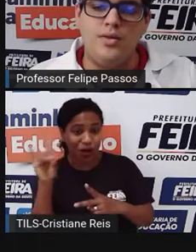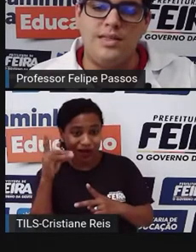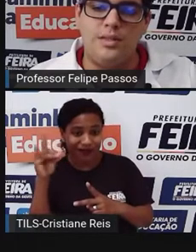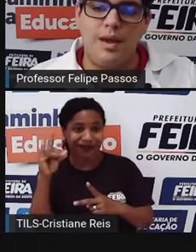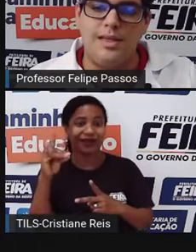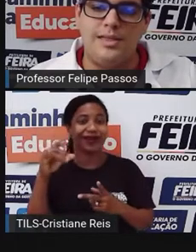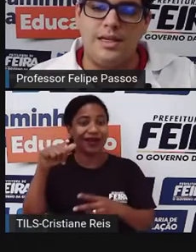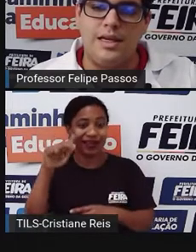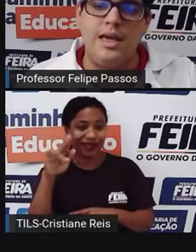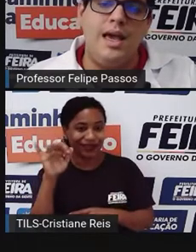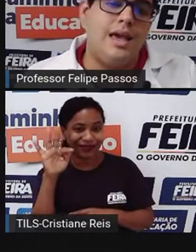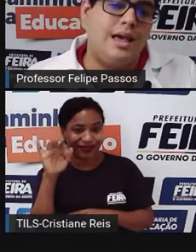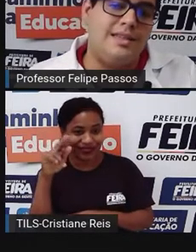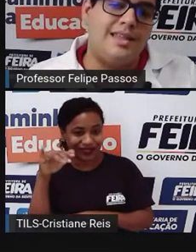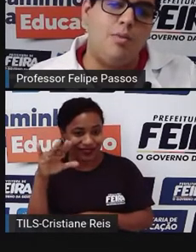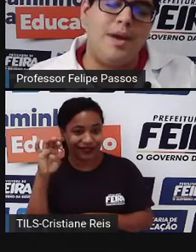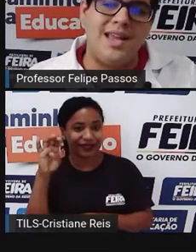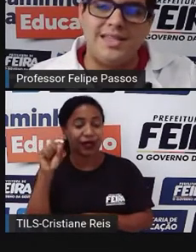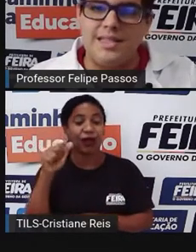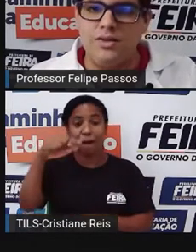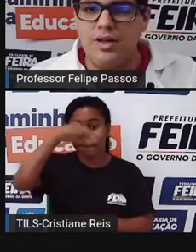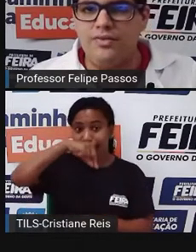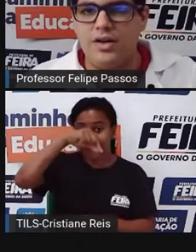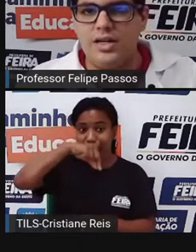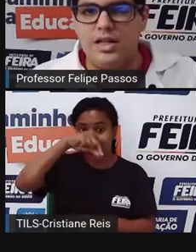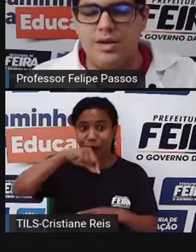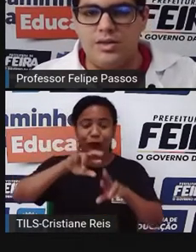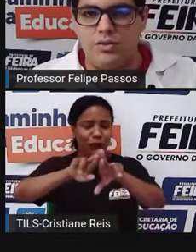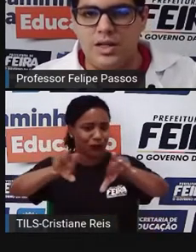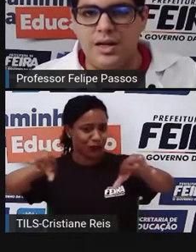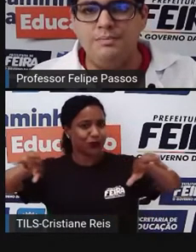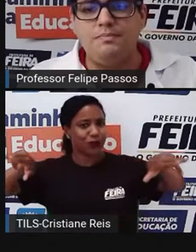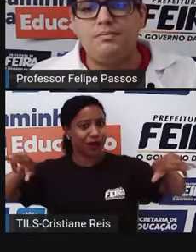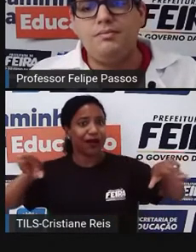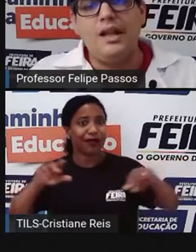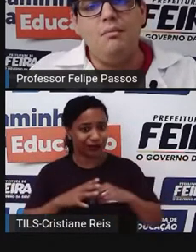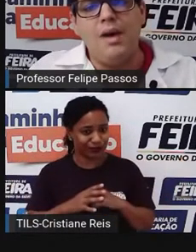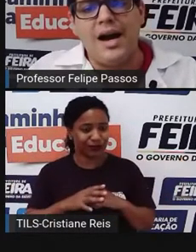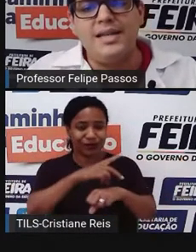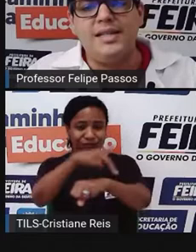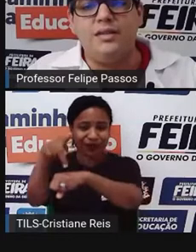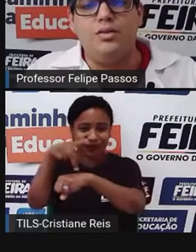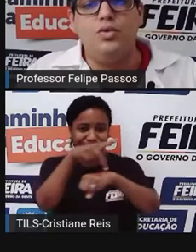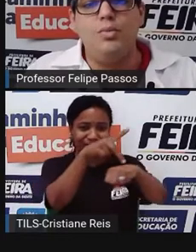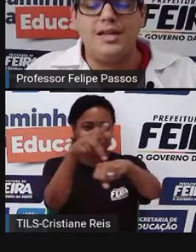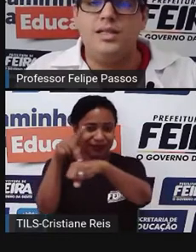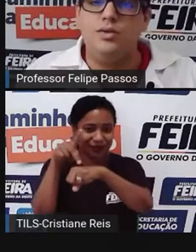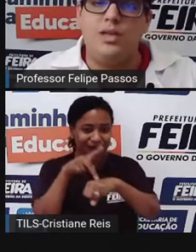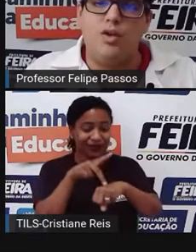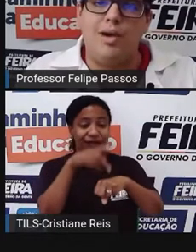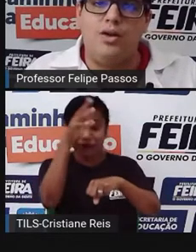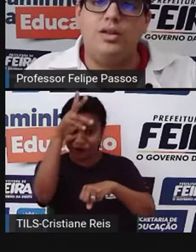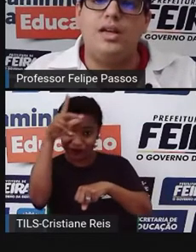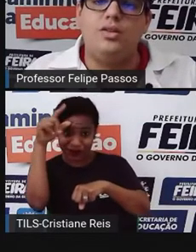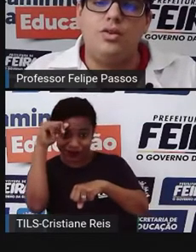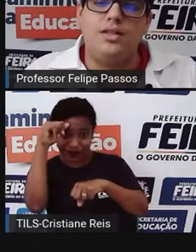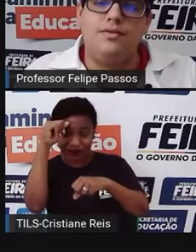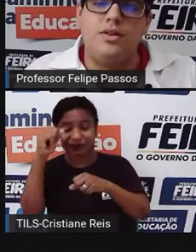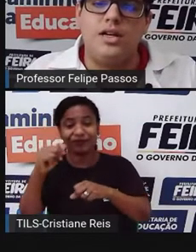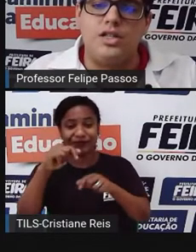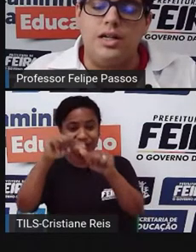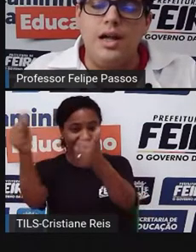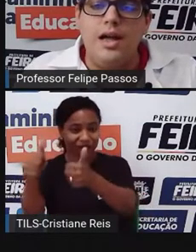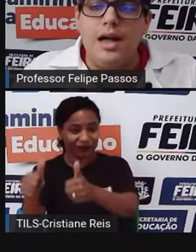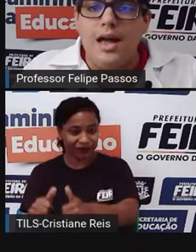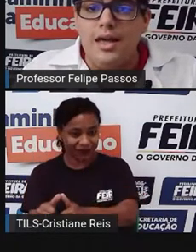Então todos esses países aqui, eles têm um pedacinho da floresta amazônica, mas no Brasil tem o maior território dessa